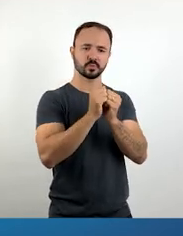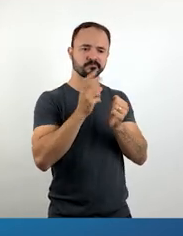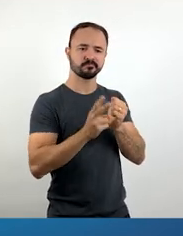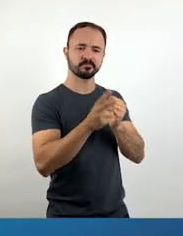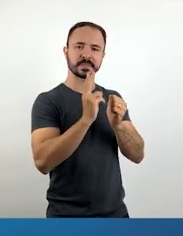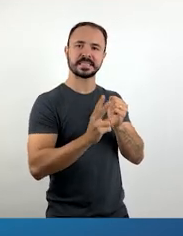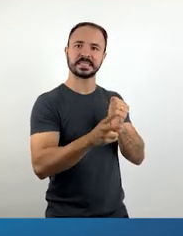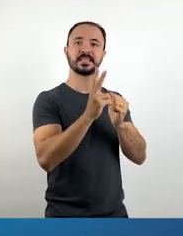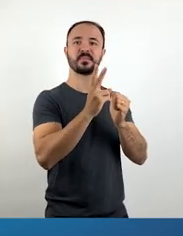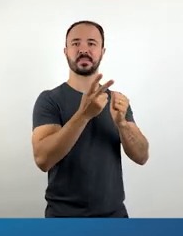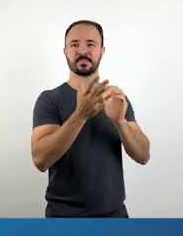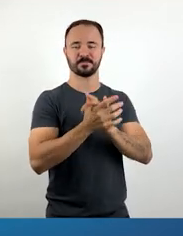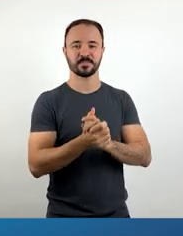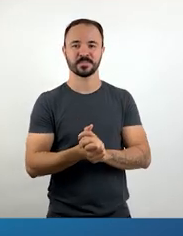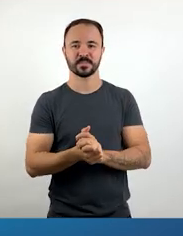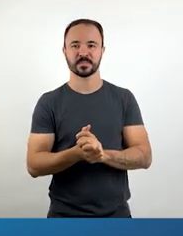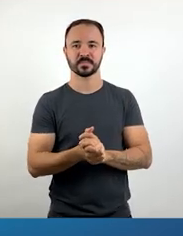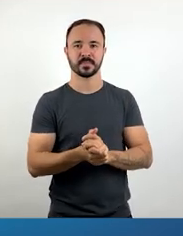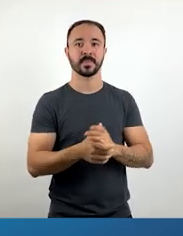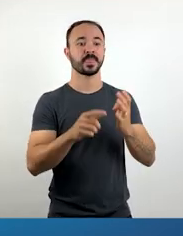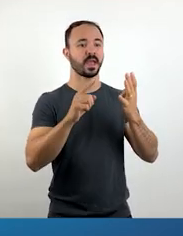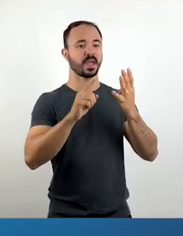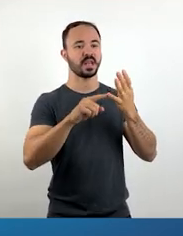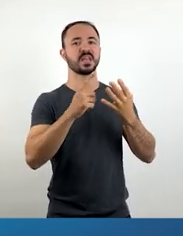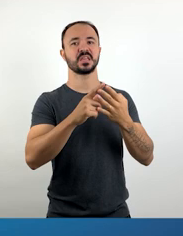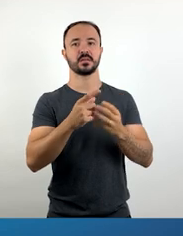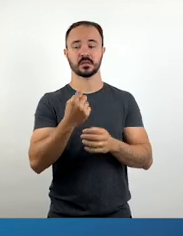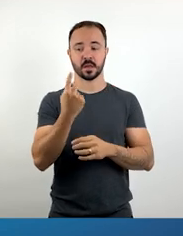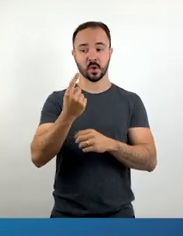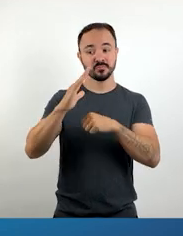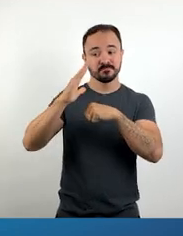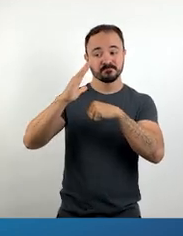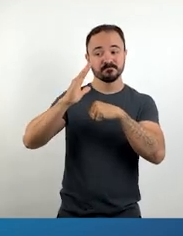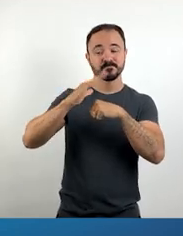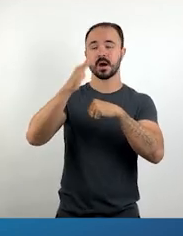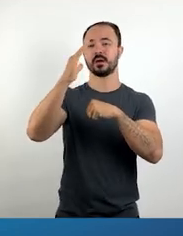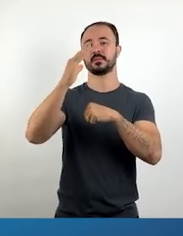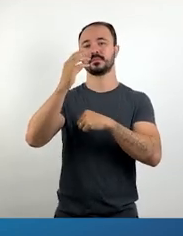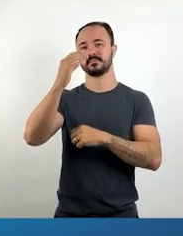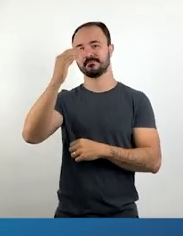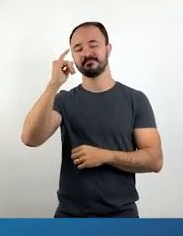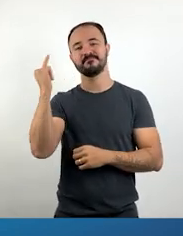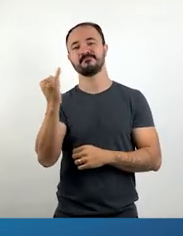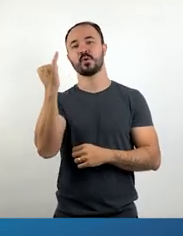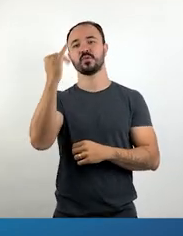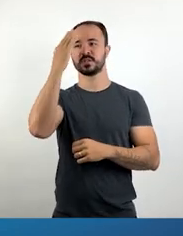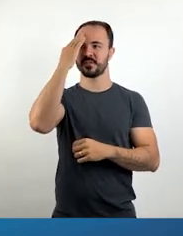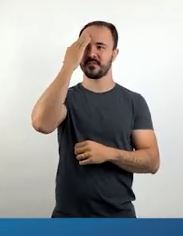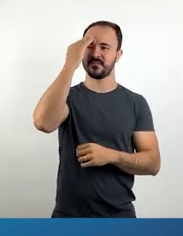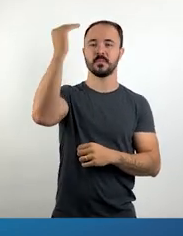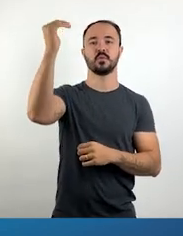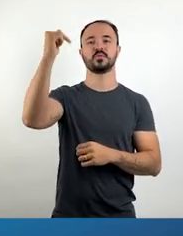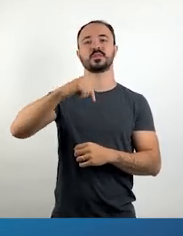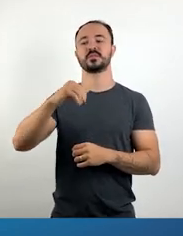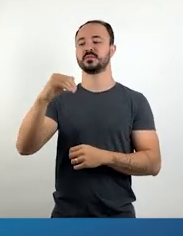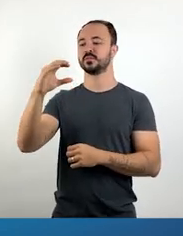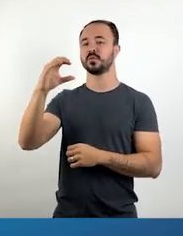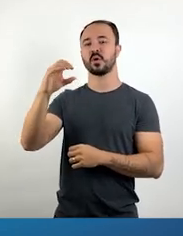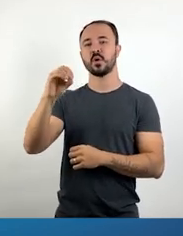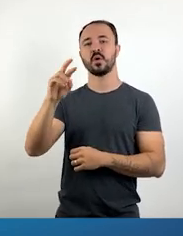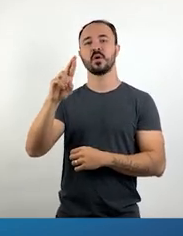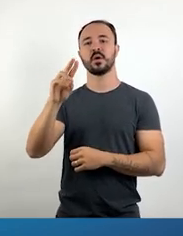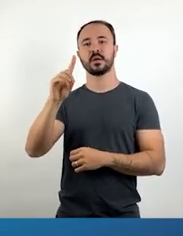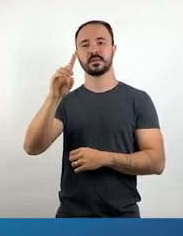Patativa do Arçarei é um dos autores mais importantes no universo do cordel e conta nos seus versos muito da realidade do